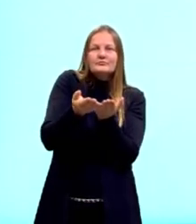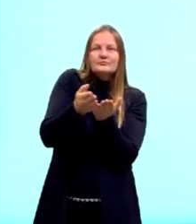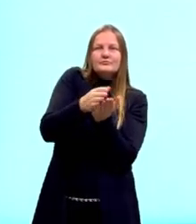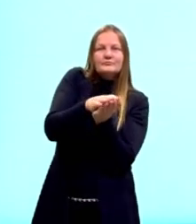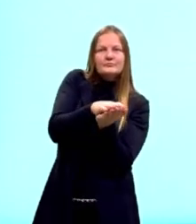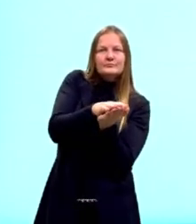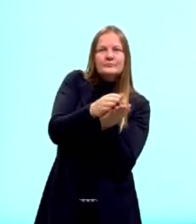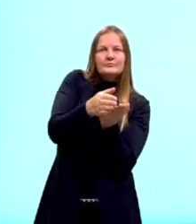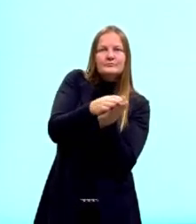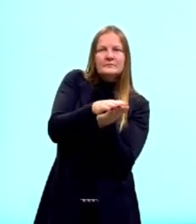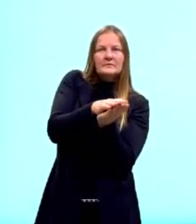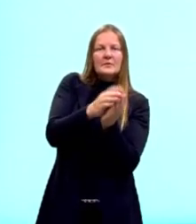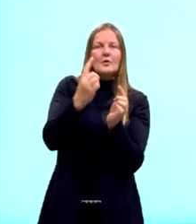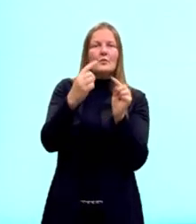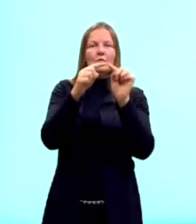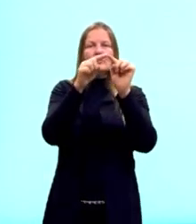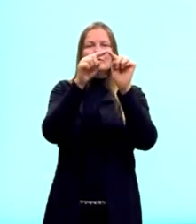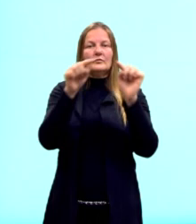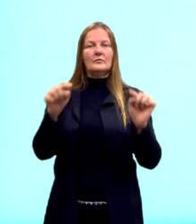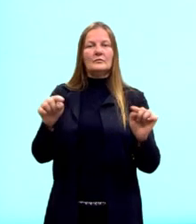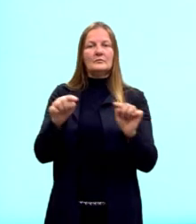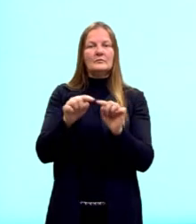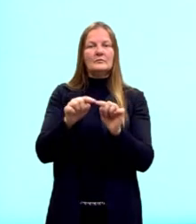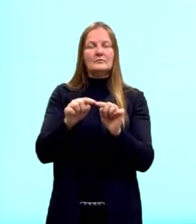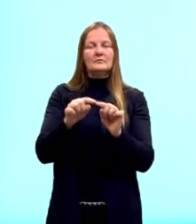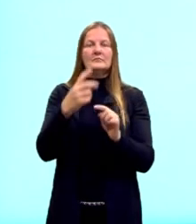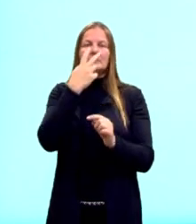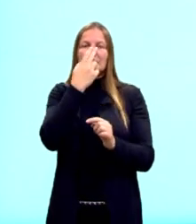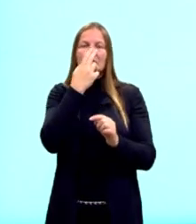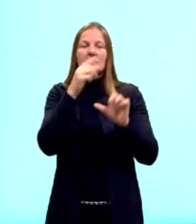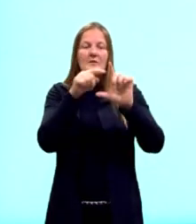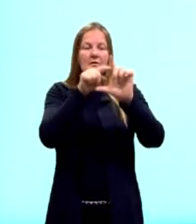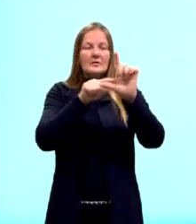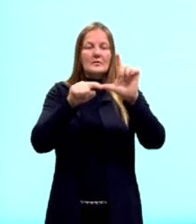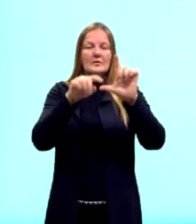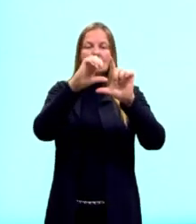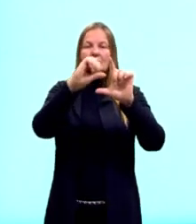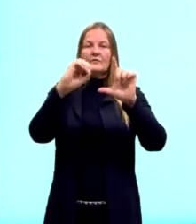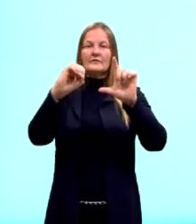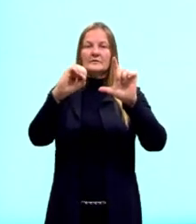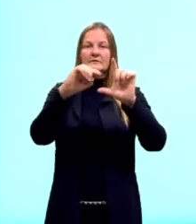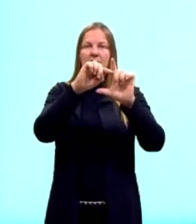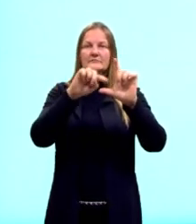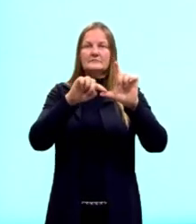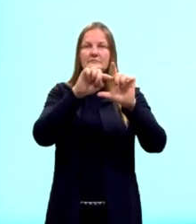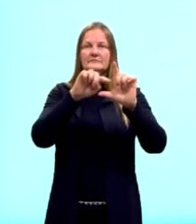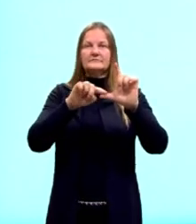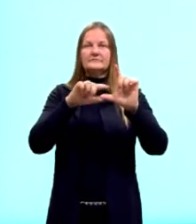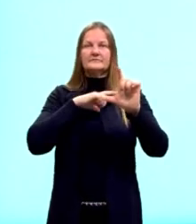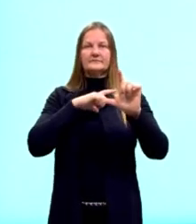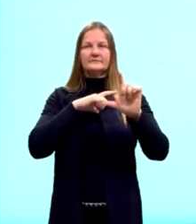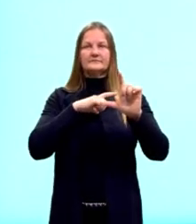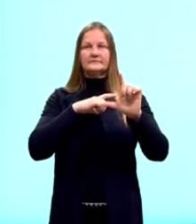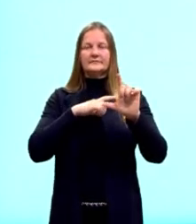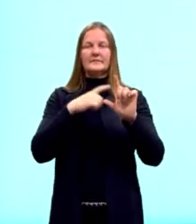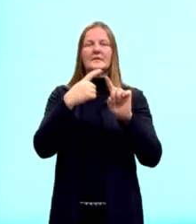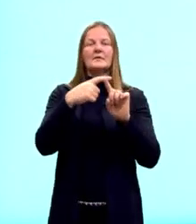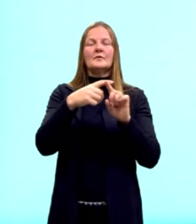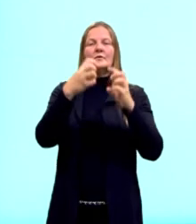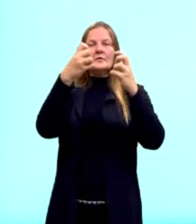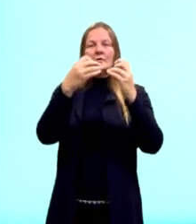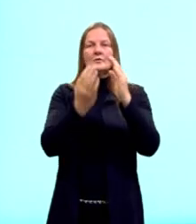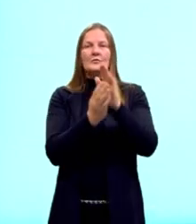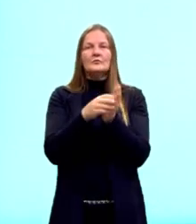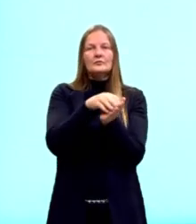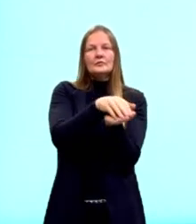remete a um triângulo retângulo, porque possui um ângulo interno de 90 graus. Aqui, eu alinhei